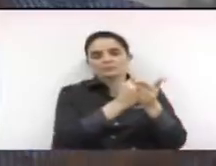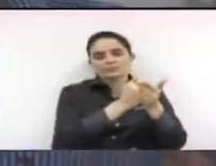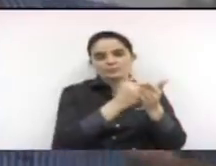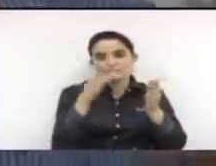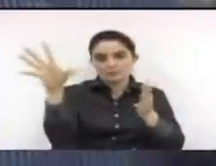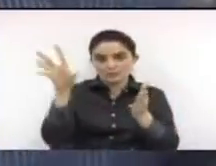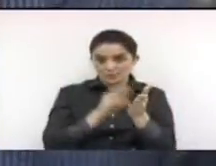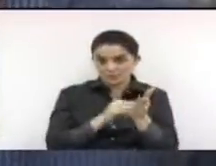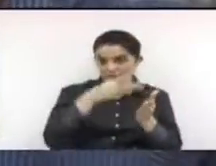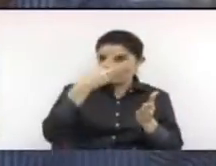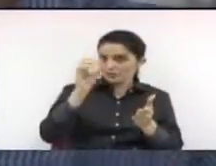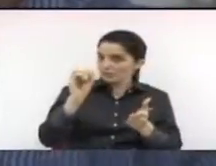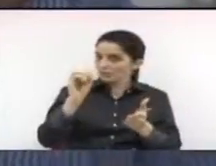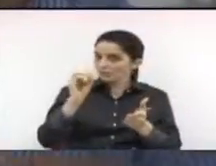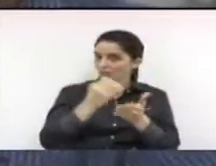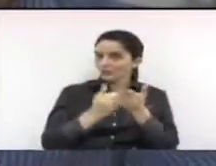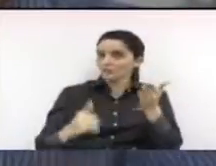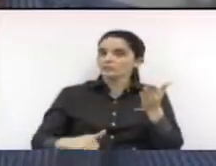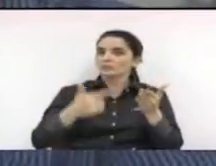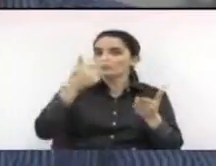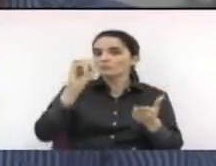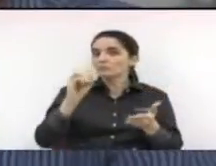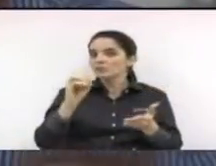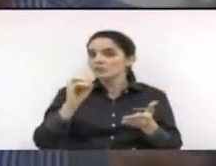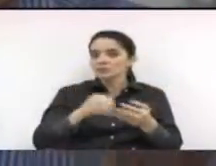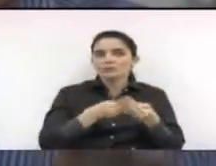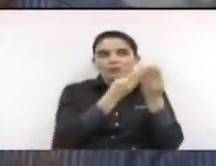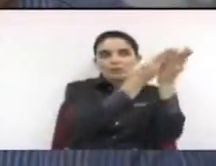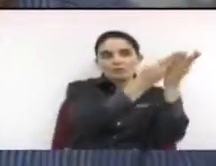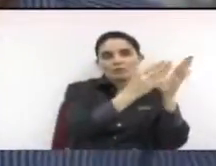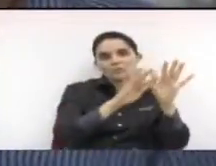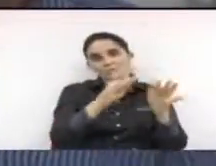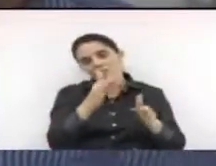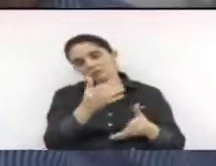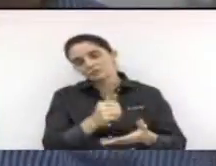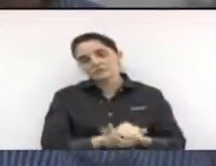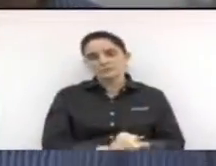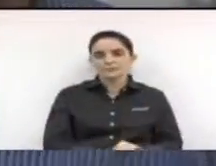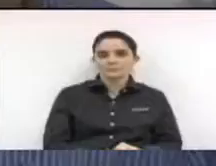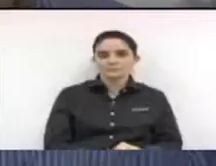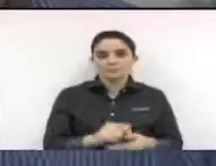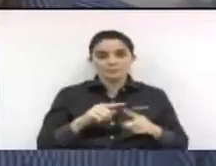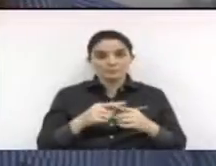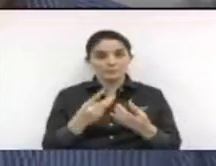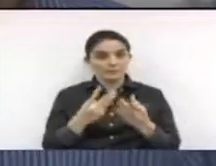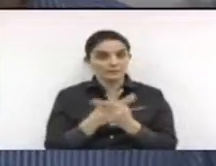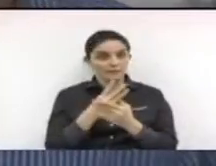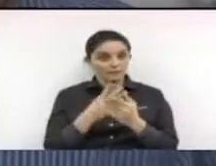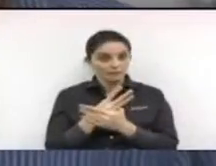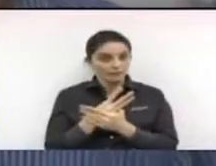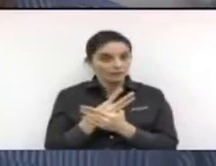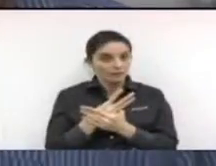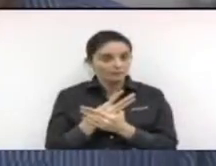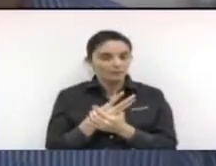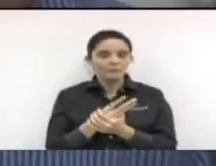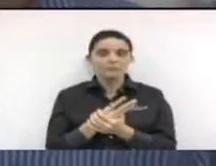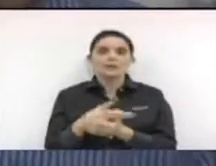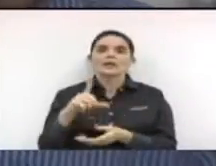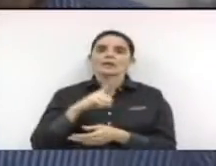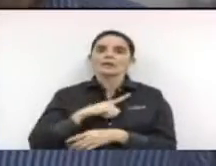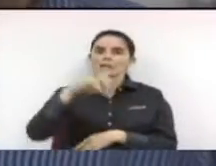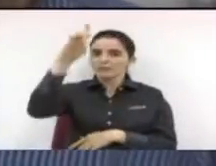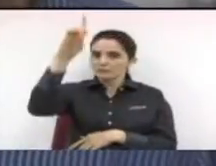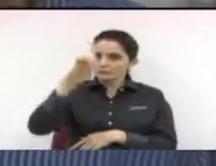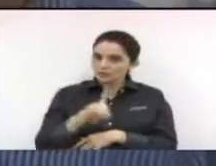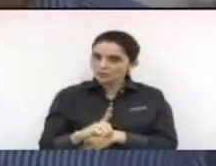24, 22, devolve 6, mais ou menos isso que aconteceu, não estou lá. Mas a Câmara teria o direito, se evidentemente tivesse